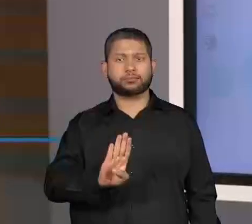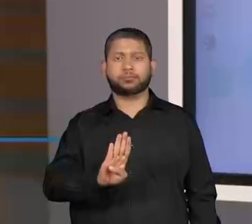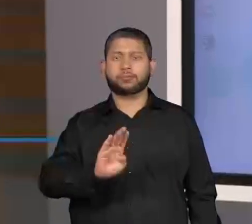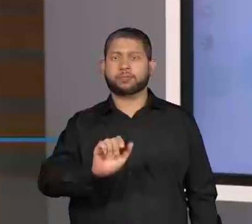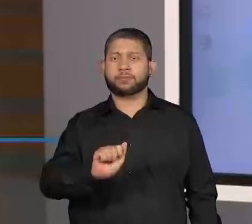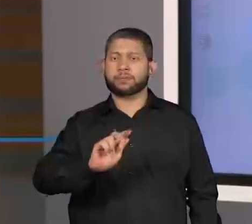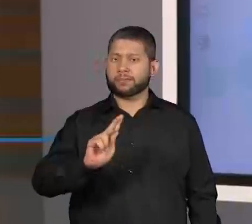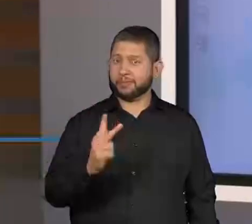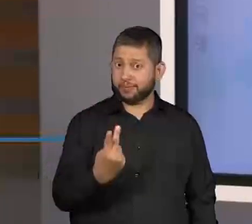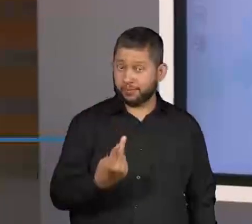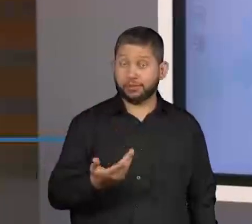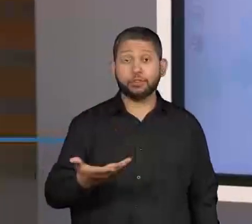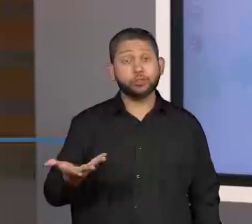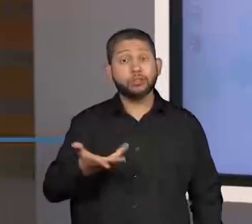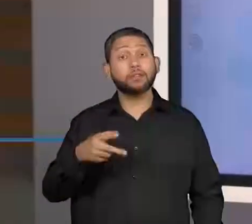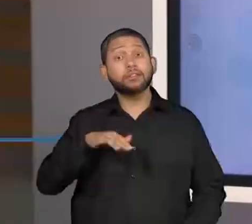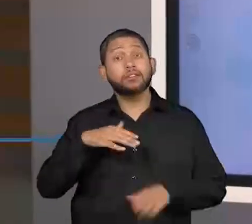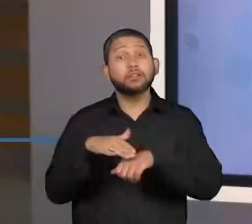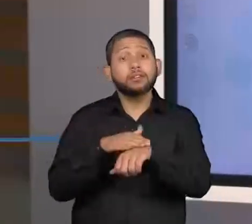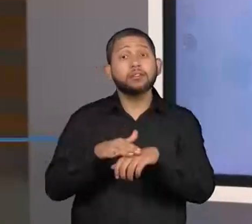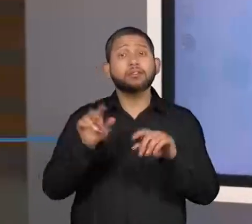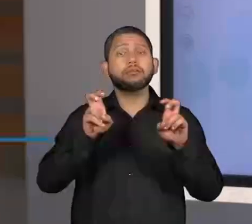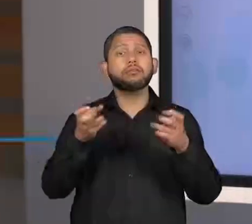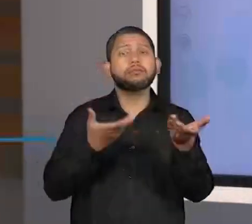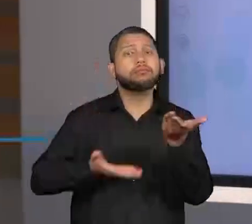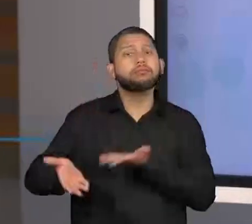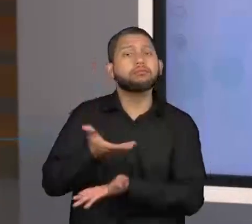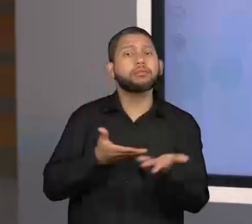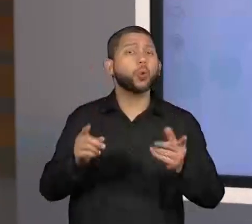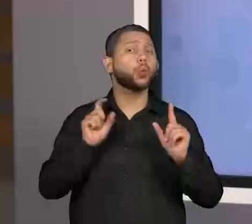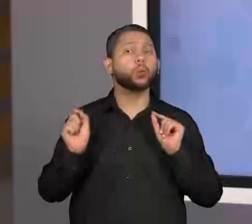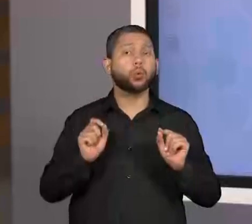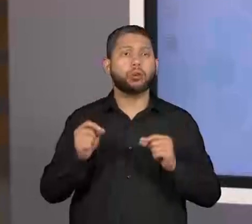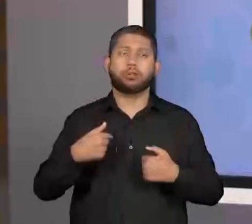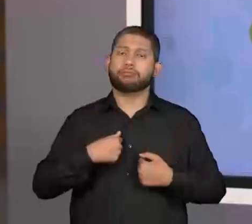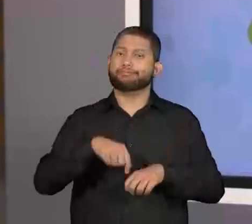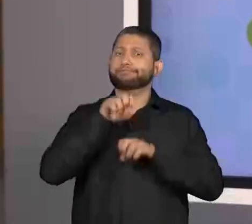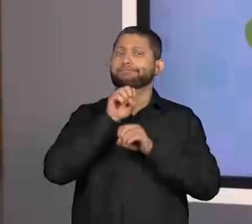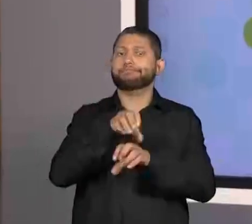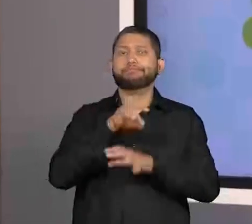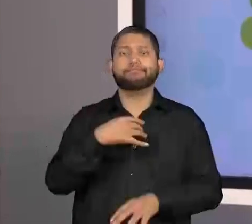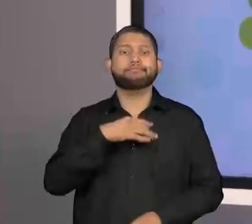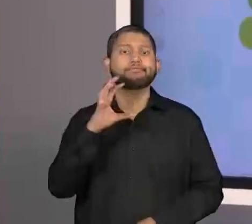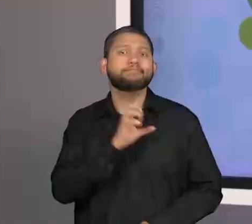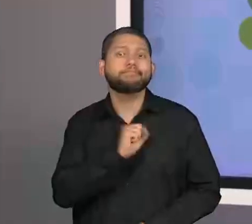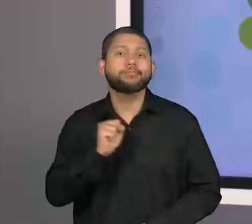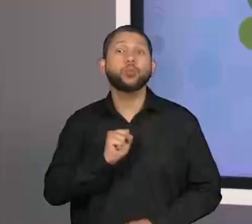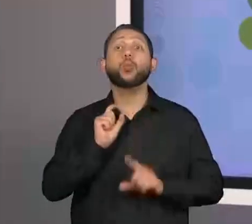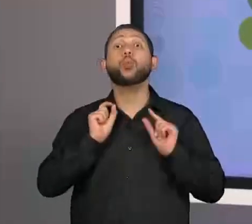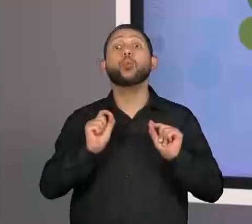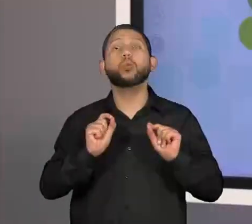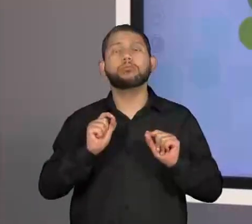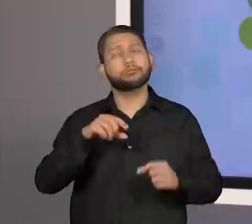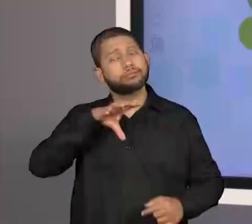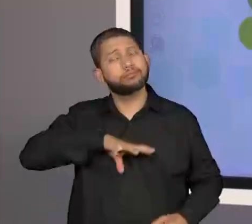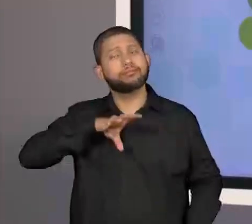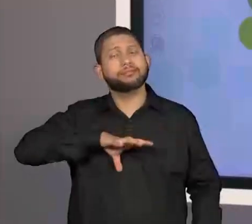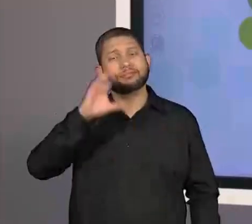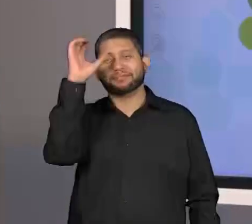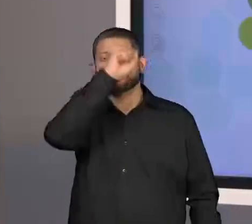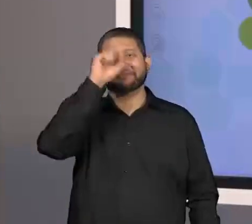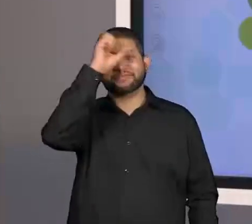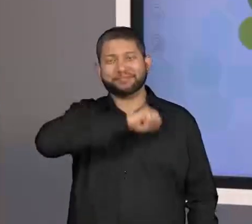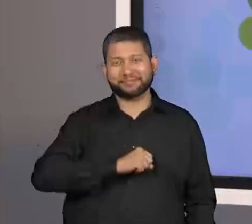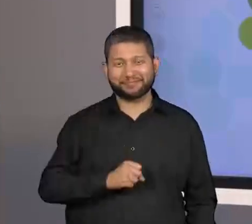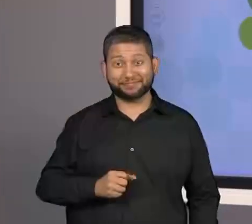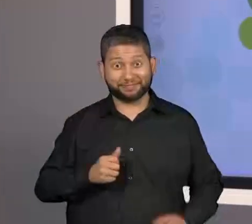uma vez, conversar com vocês a respeito dessa disciplina que eu adoro, que é língua portuguesa. Então,